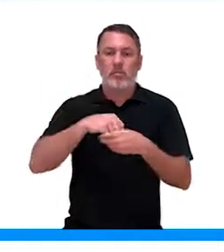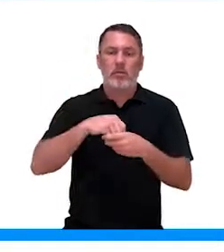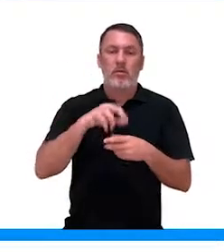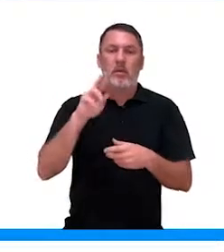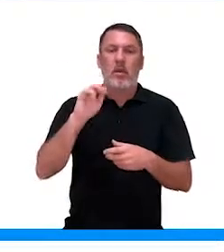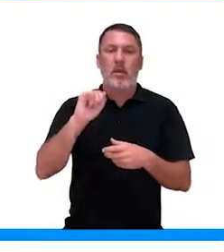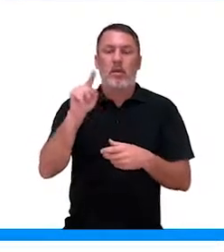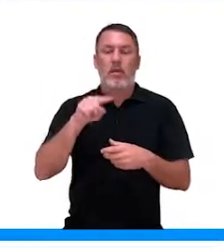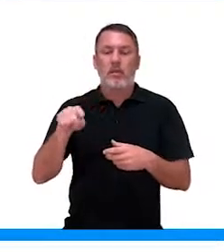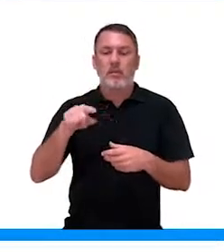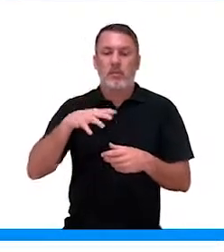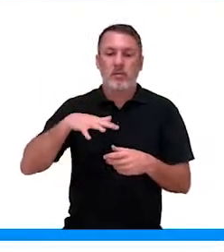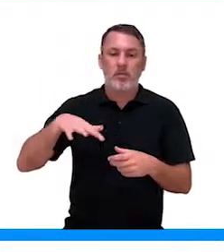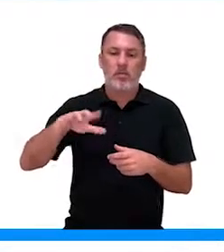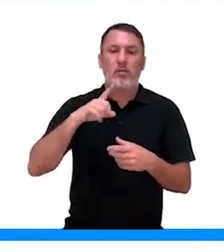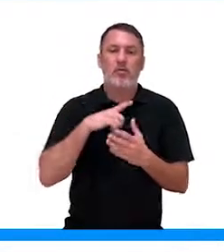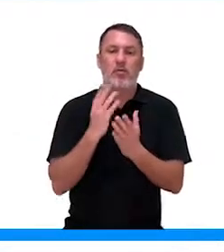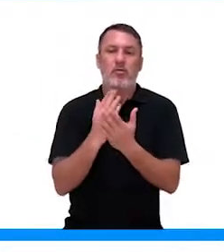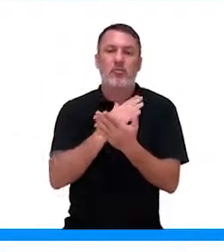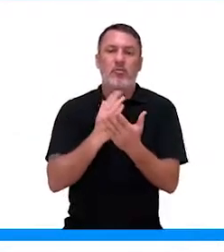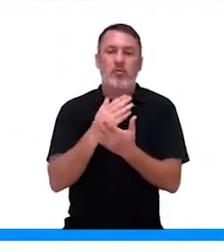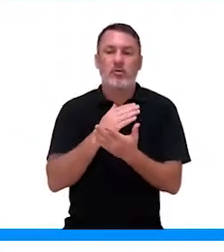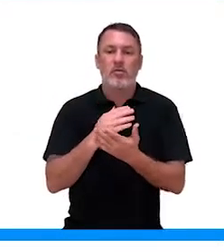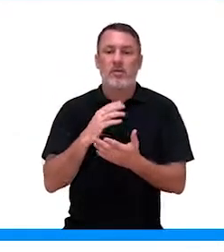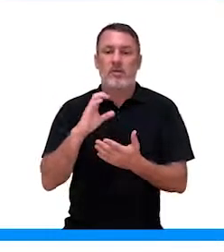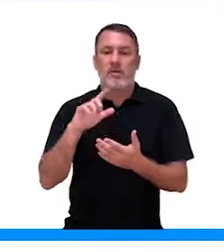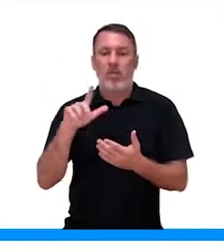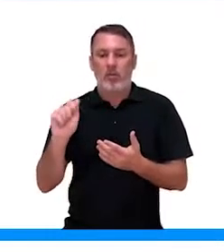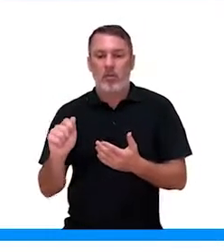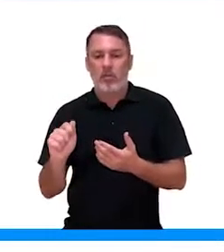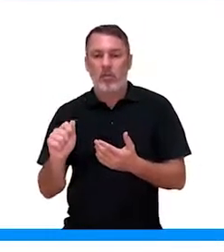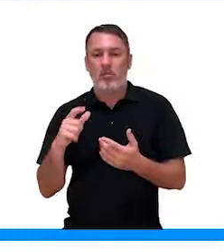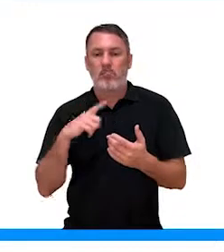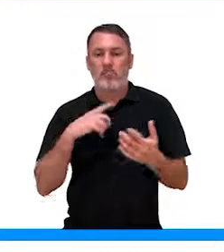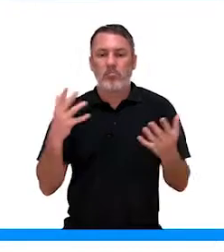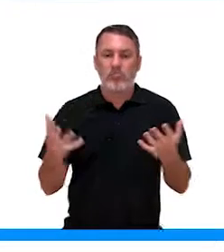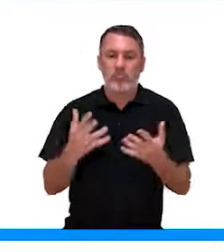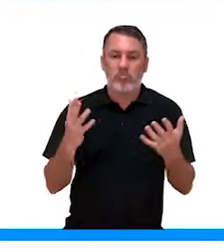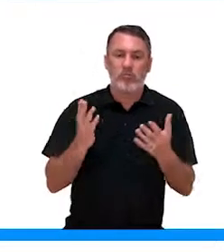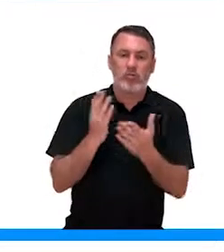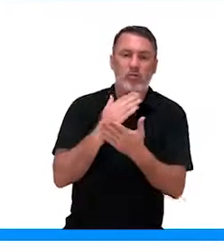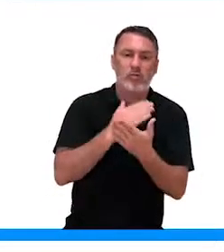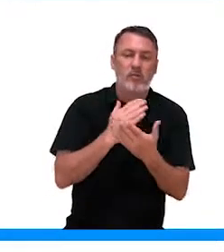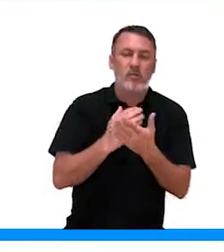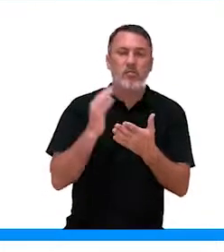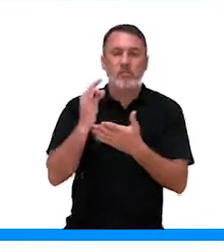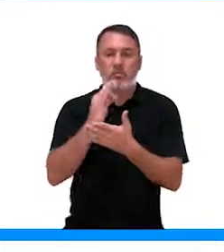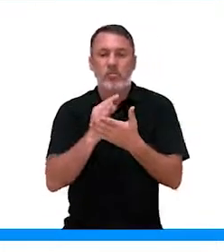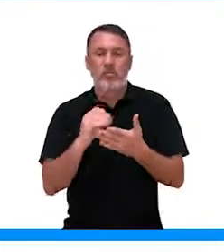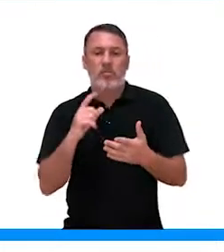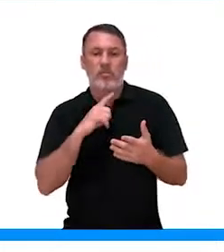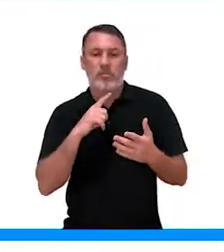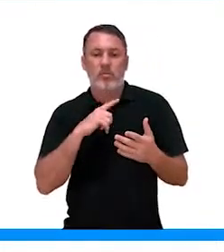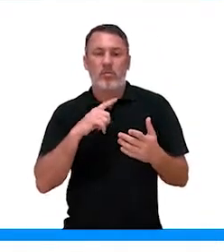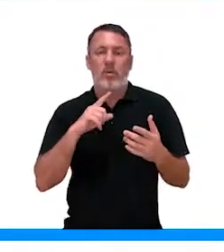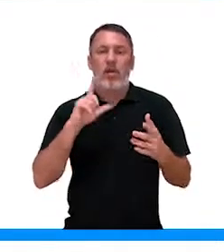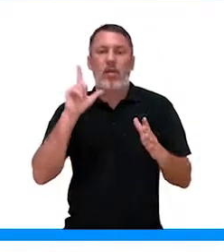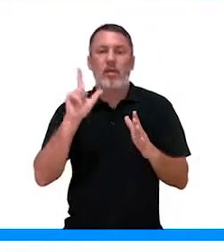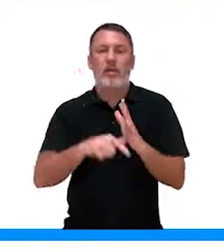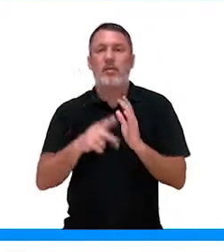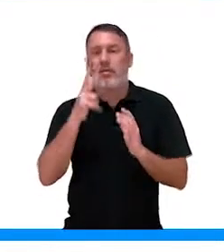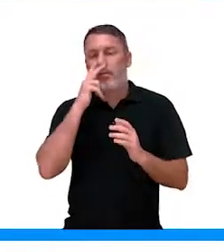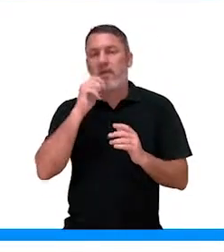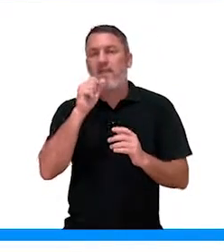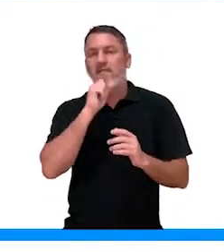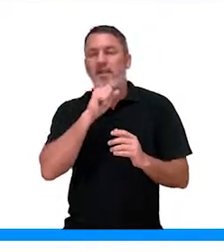da raiz, promovem a divisão celular, então se elas promovem divisão, elas acabam atrasando o envelhecimento